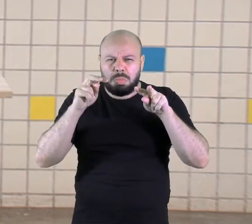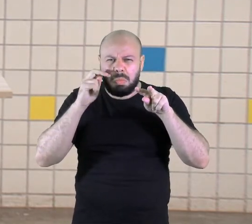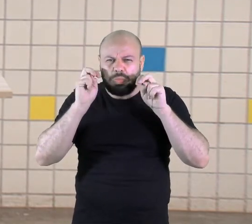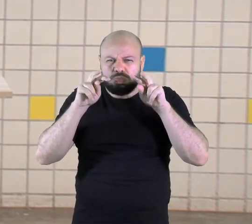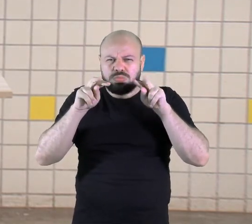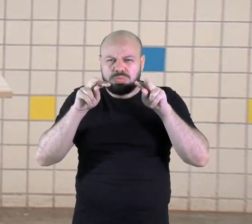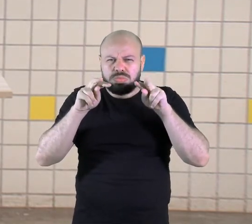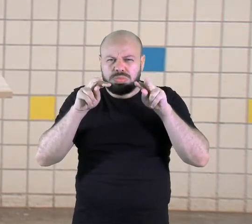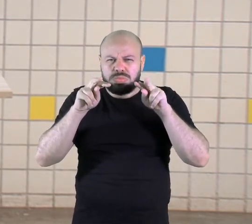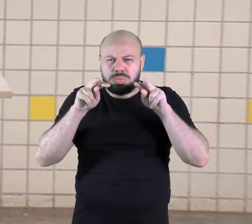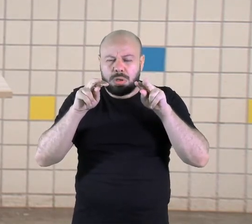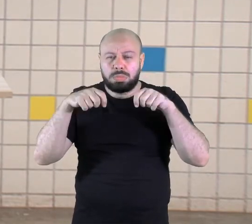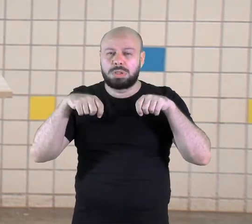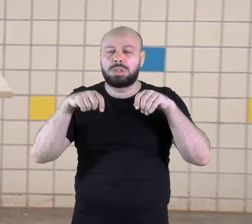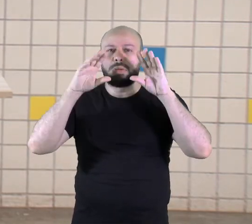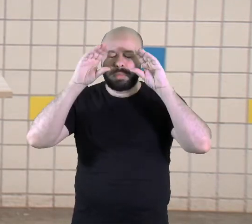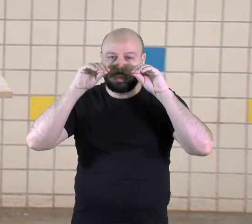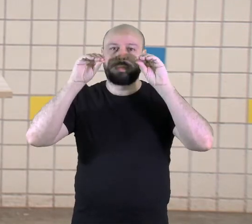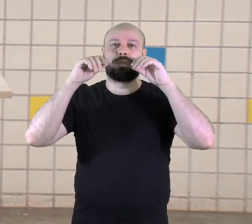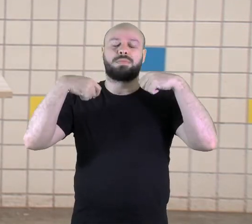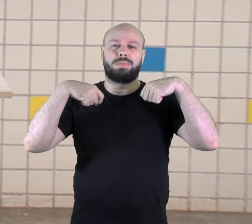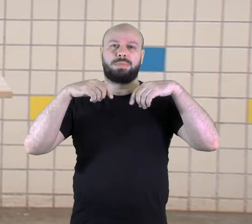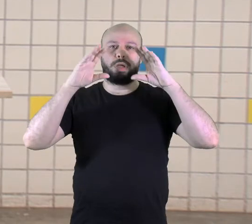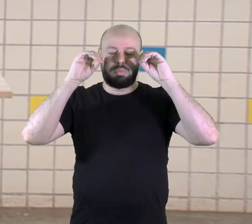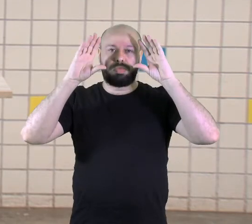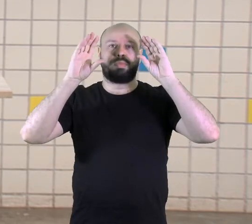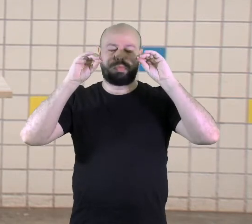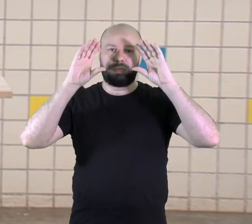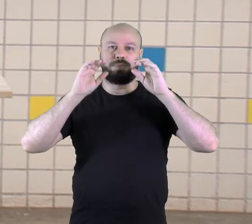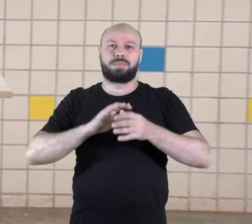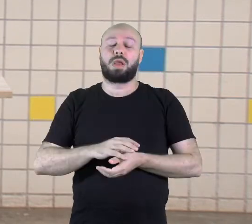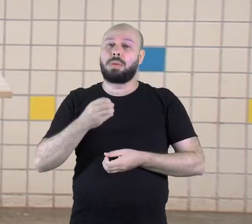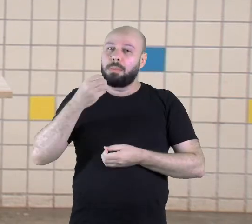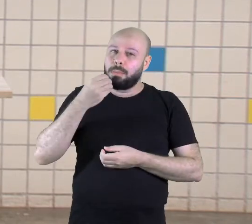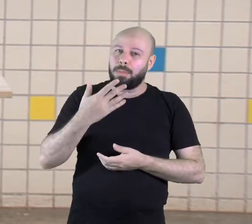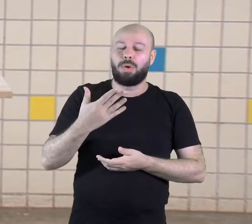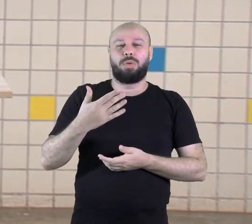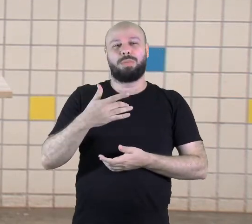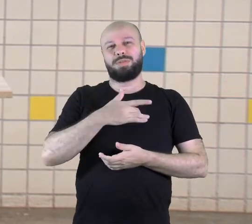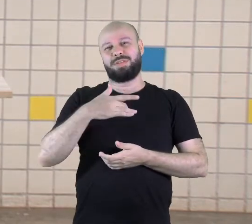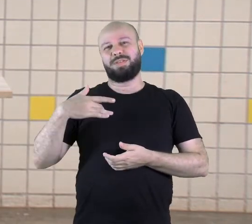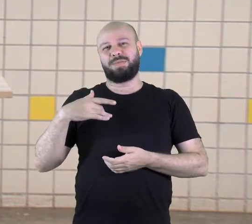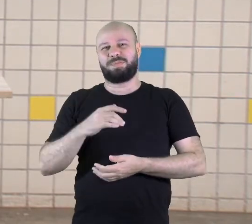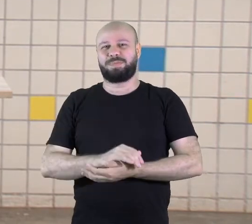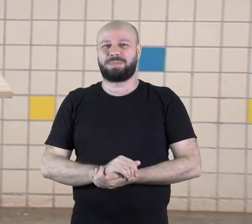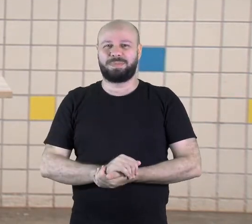isso vai te prejudicar. Então por isso que a gente fala, piscar é bom para a saúde.